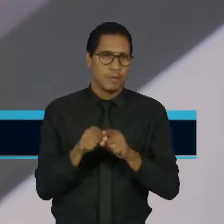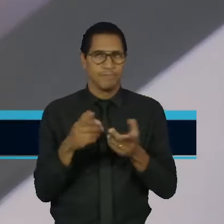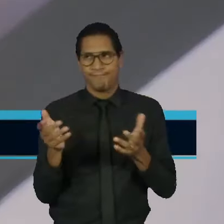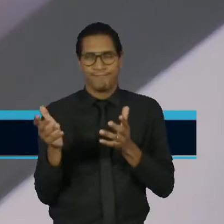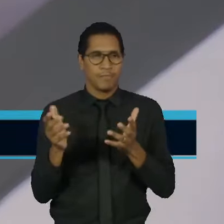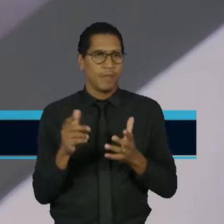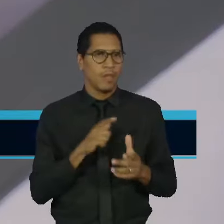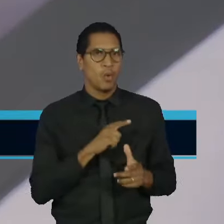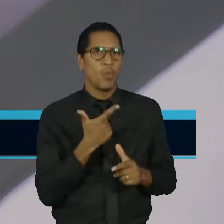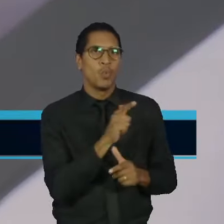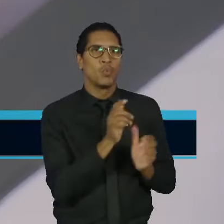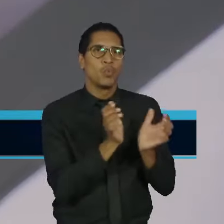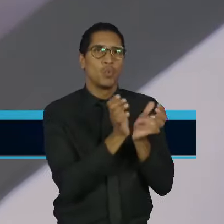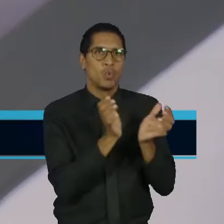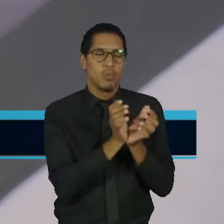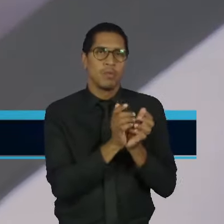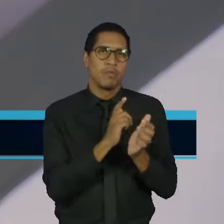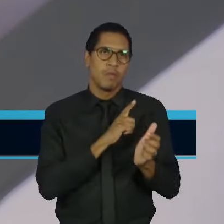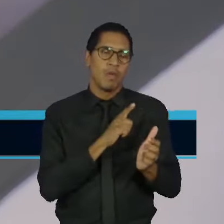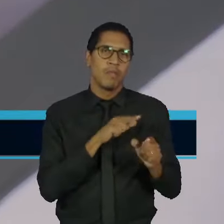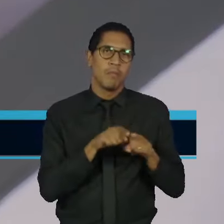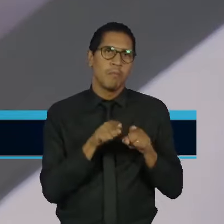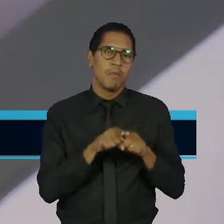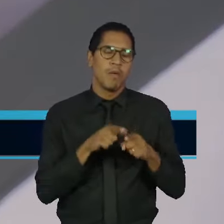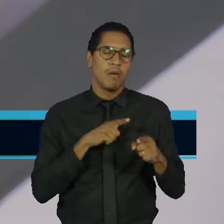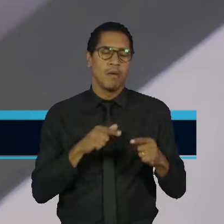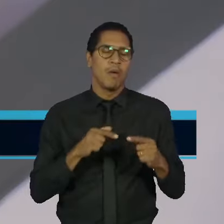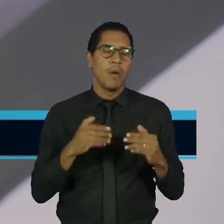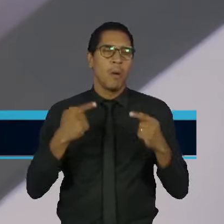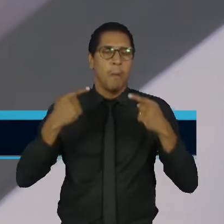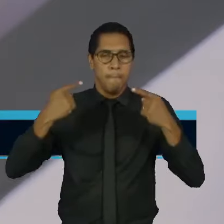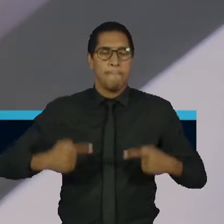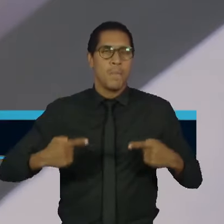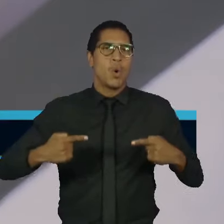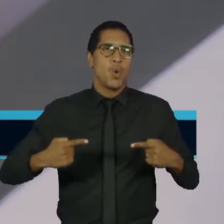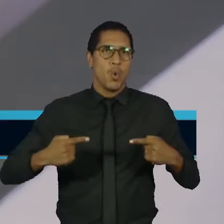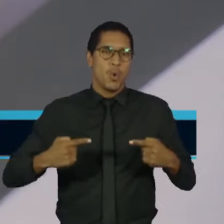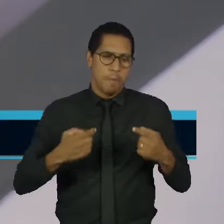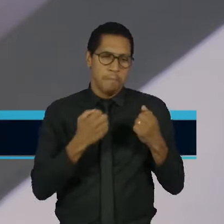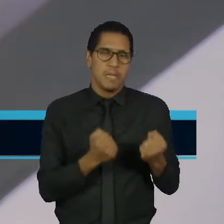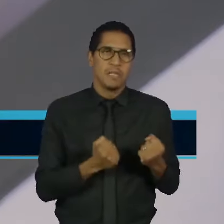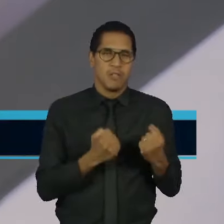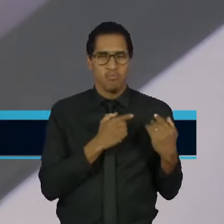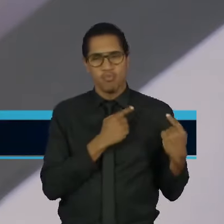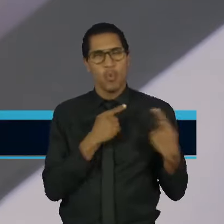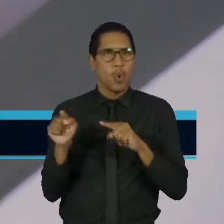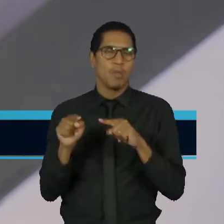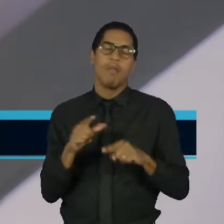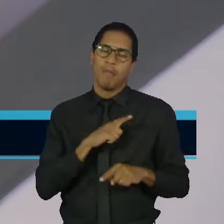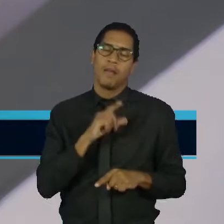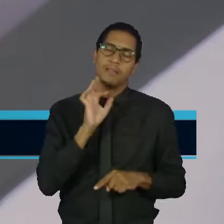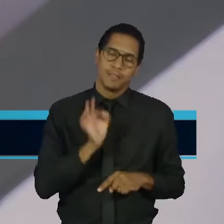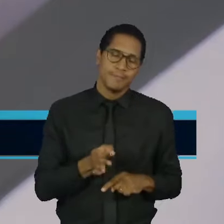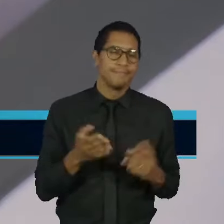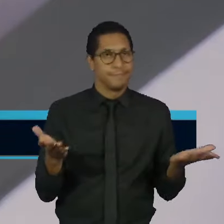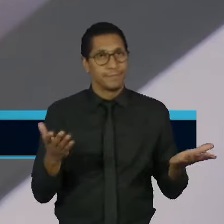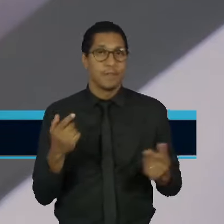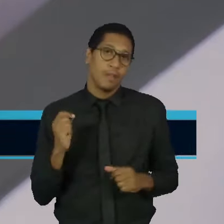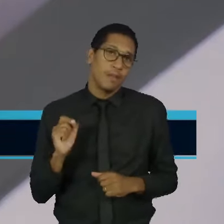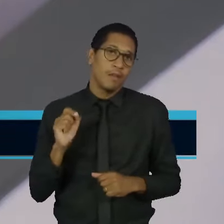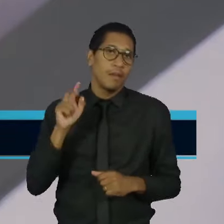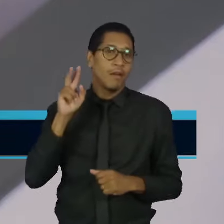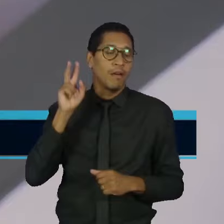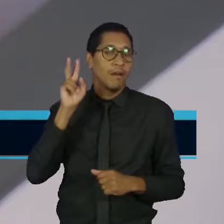oposição muito ferrenha. E a Argentina tem esse histórico, ela tem essa tradição de ter uma base